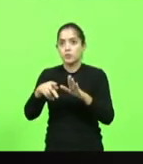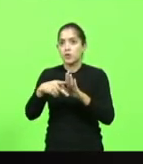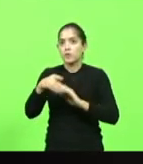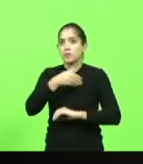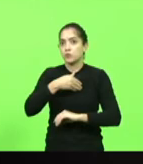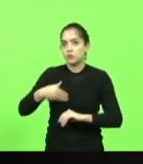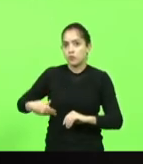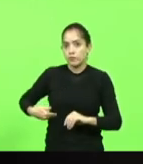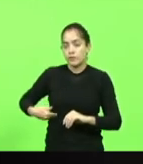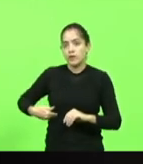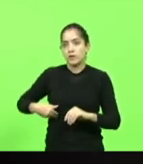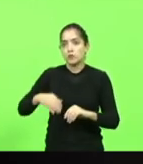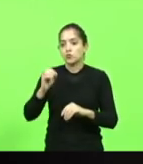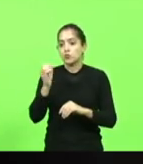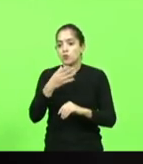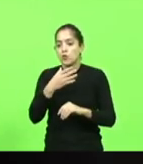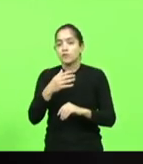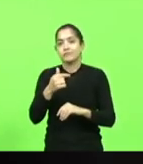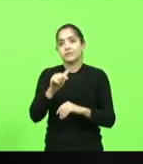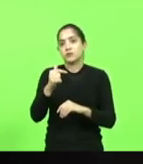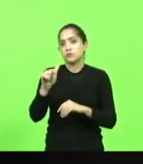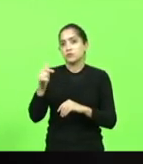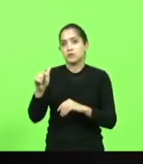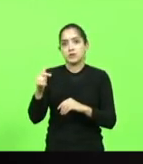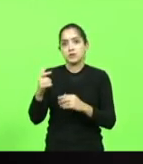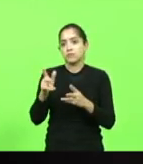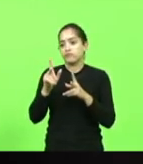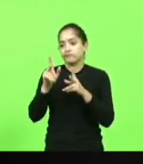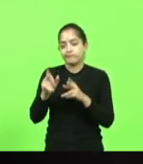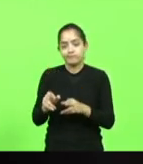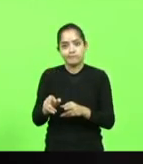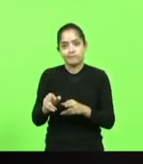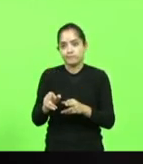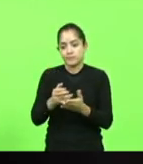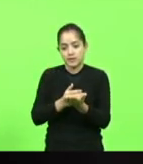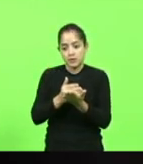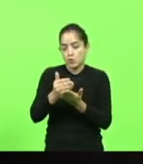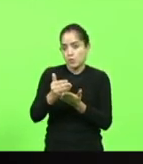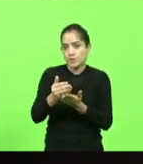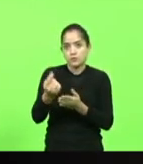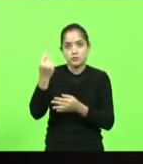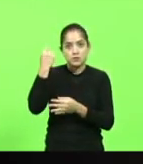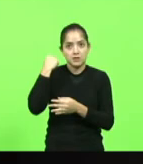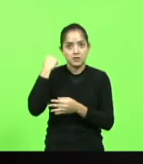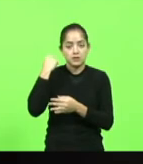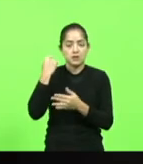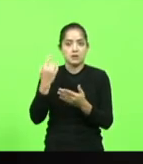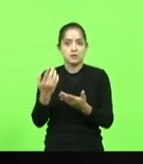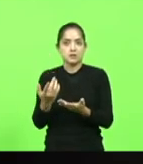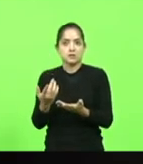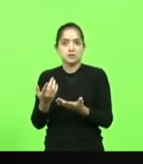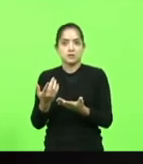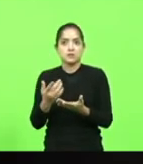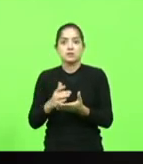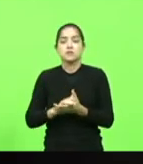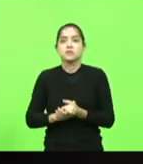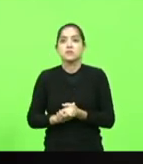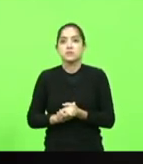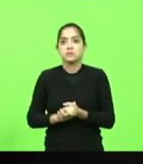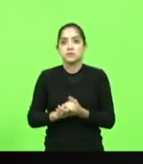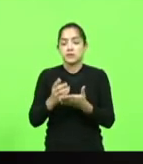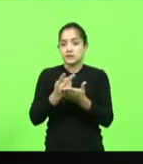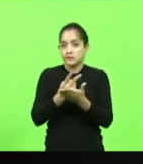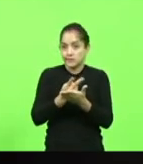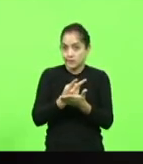nada novo, tudo o mesmo governo que começou lá atrás, que deu o errado